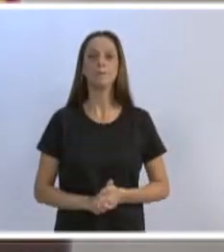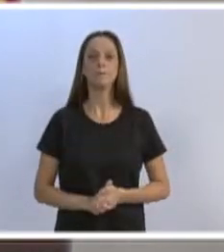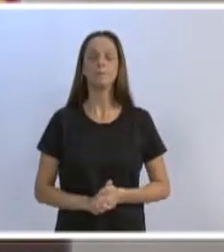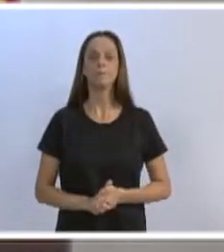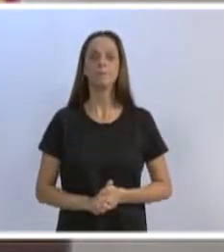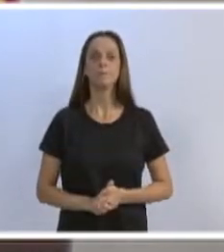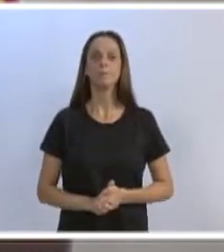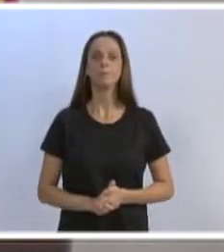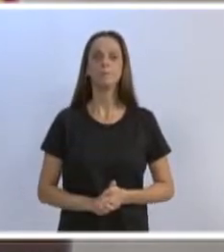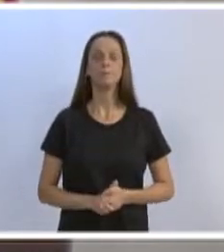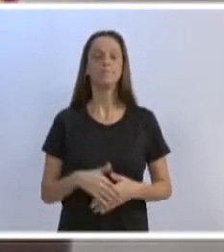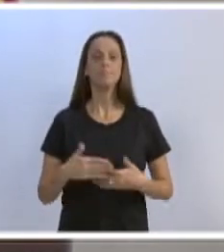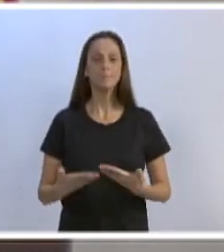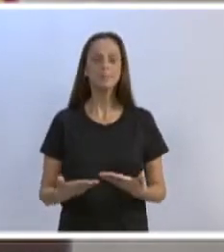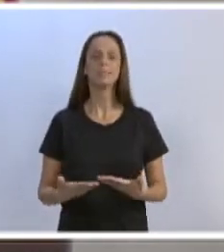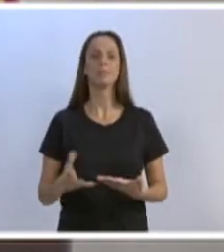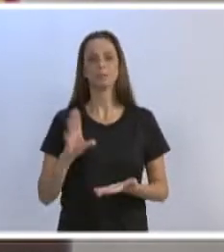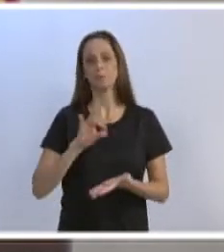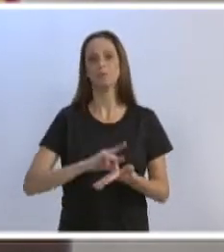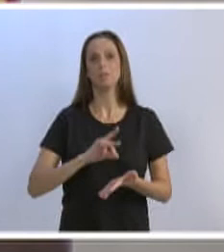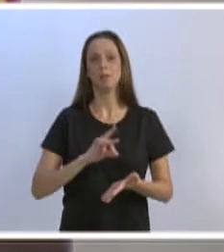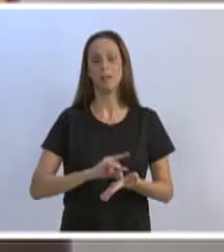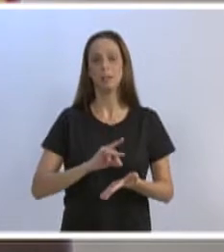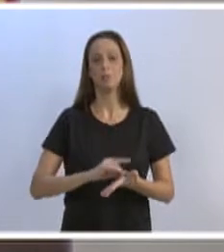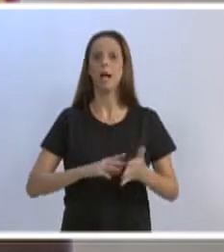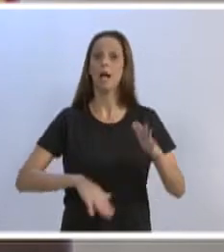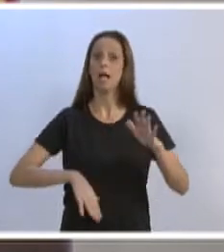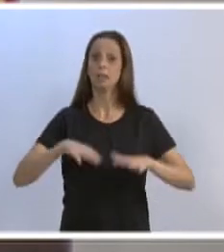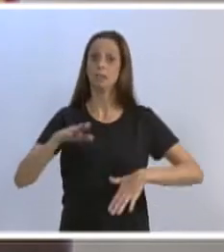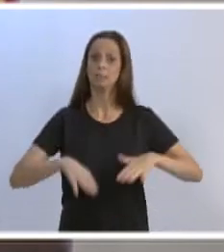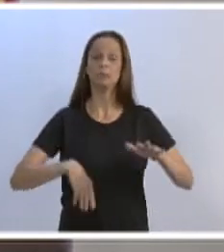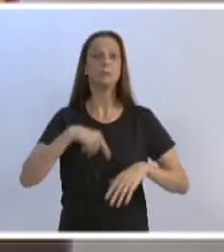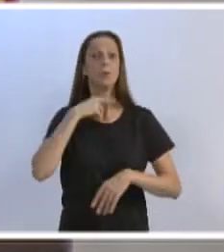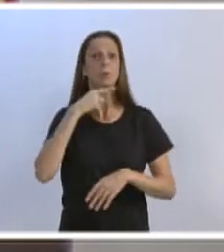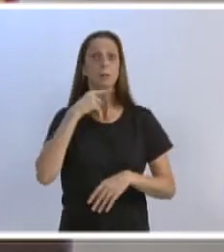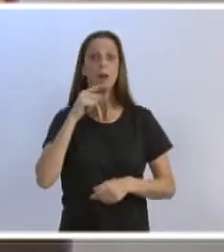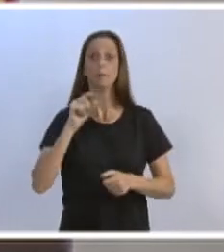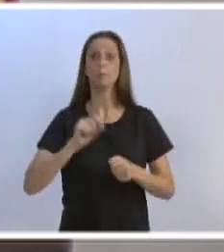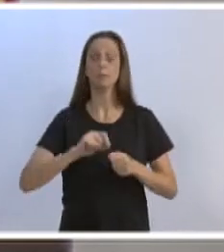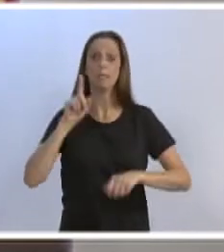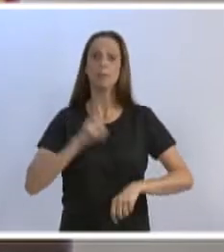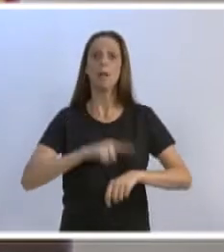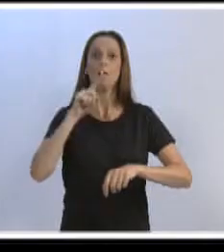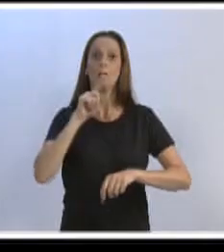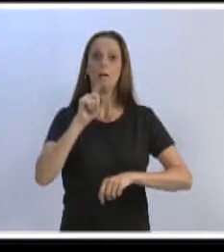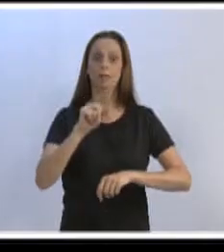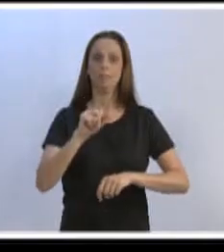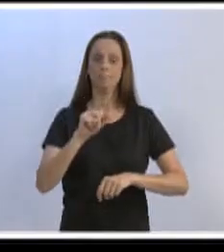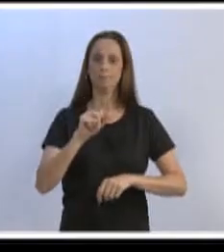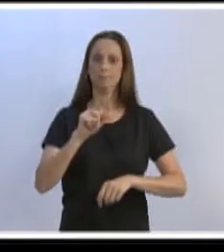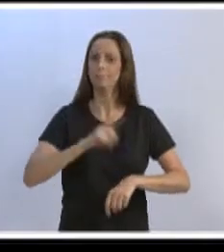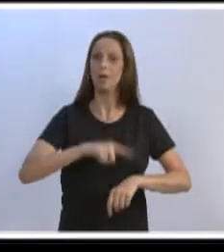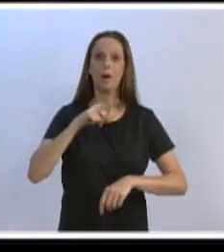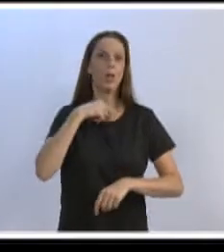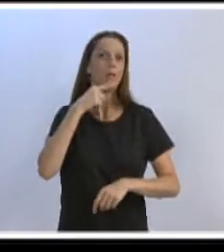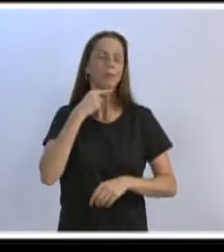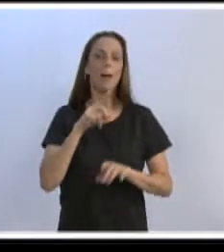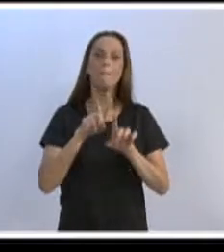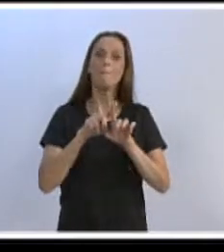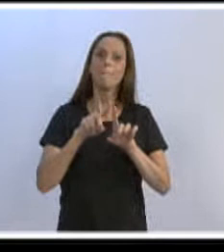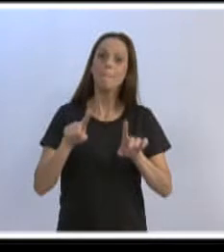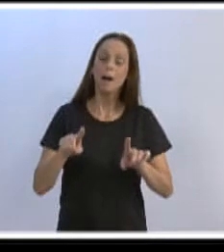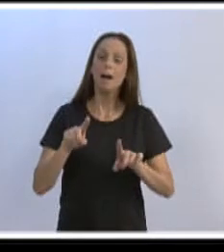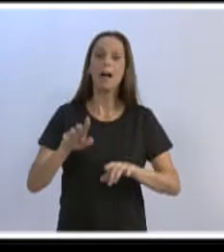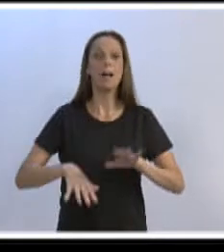É aquilo que a gente comenta aqui. Nem tudo dá para se fazer no tempo que a gente quer, presidente. Nem tudo que a gente quer